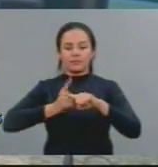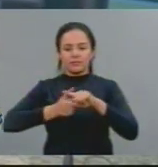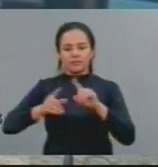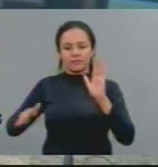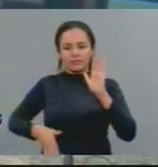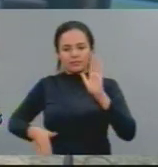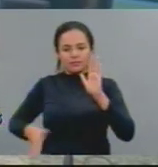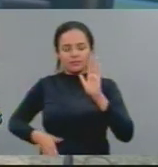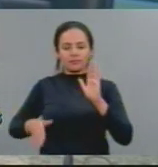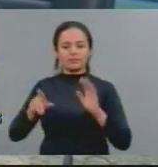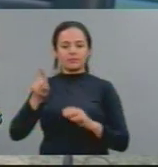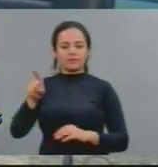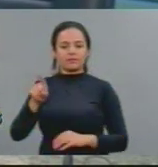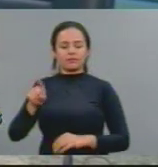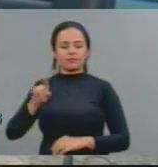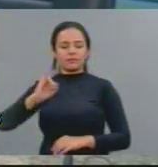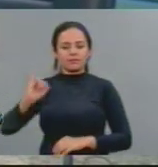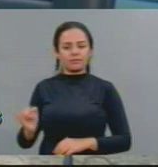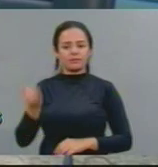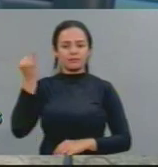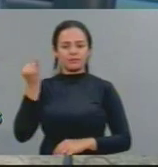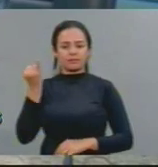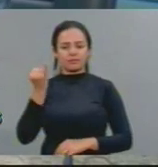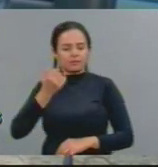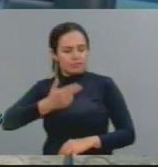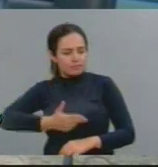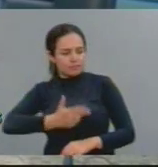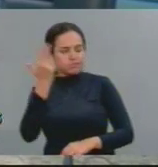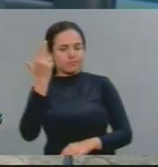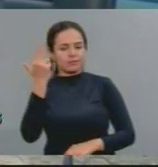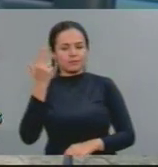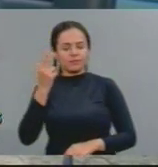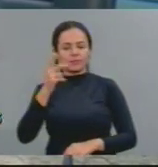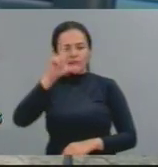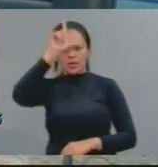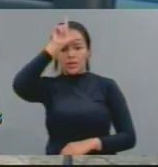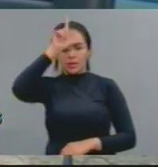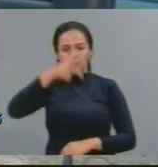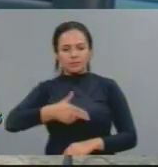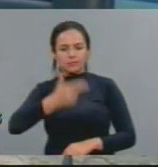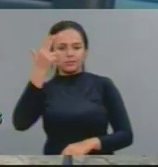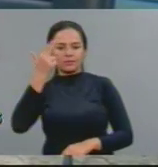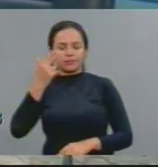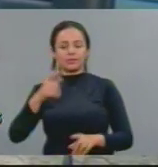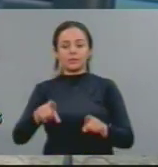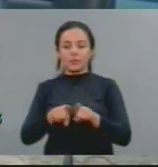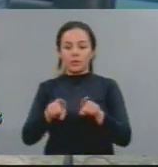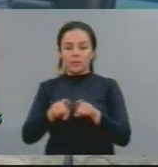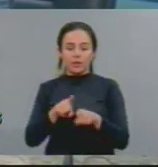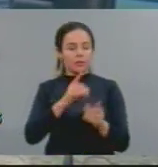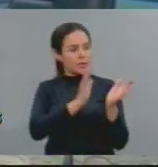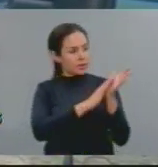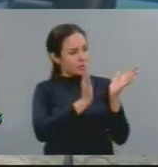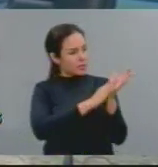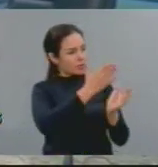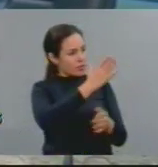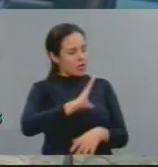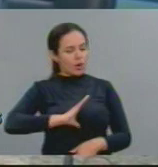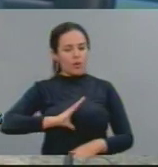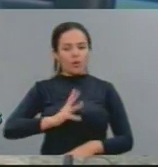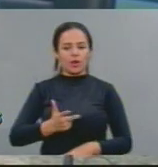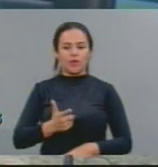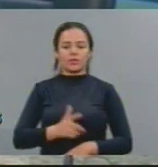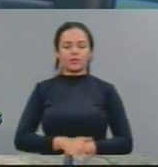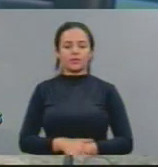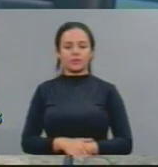que realmente utilizaram do poder econômico para tirar a vida de um cidadão camponês, e parabenizar a Exª pela coragem, afinal de contas,